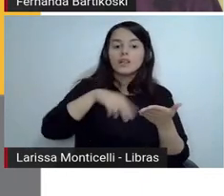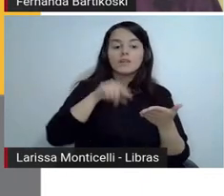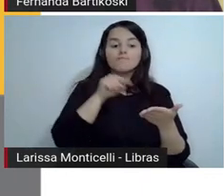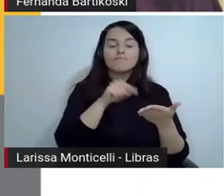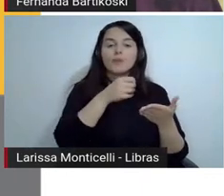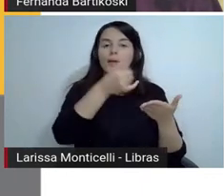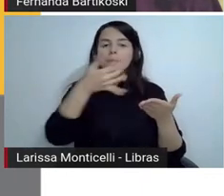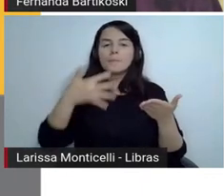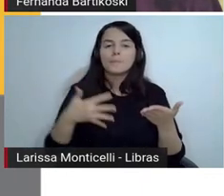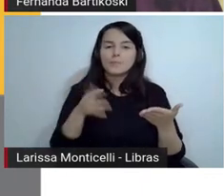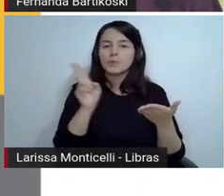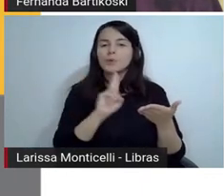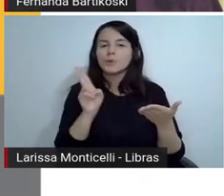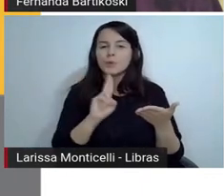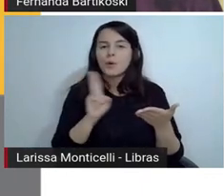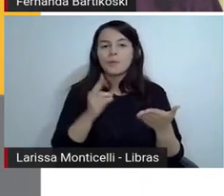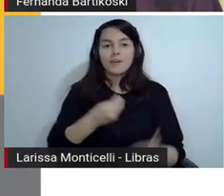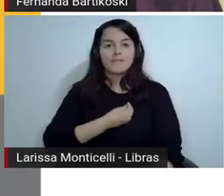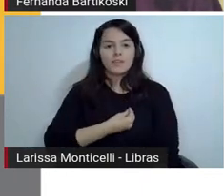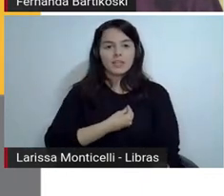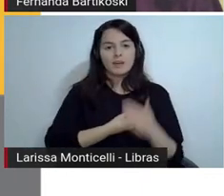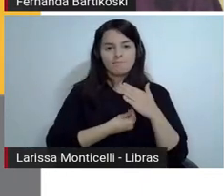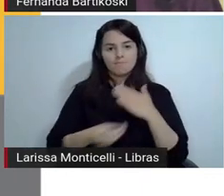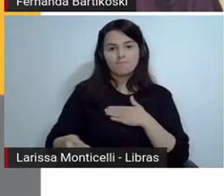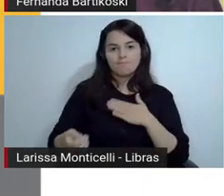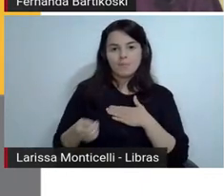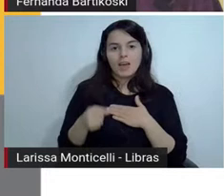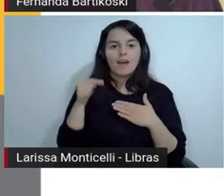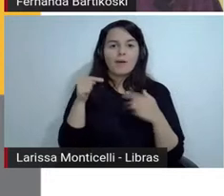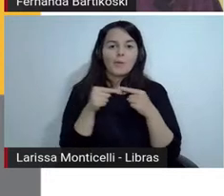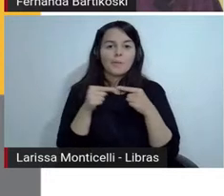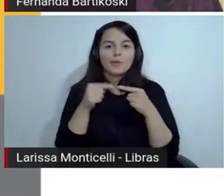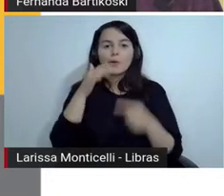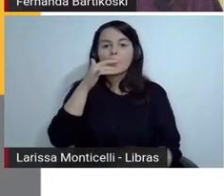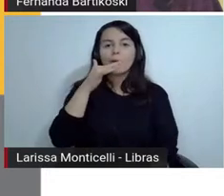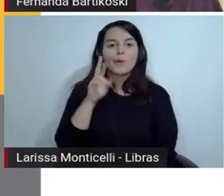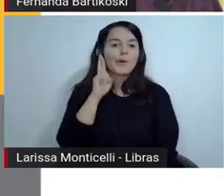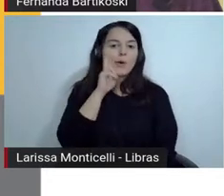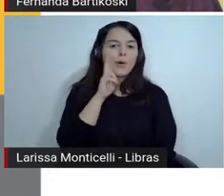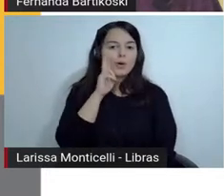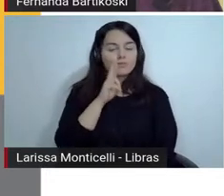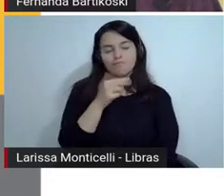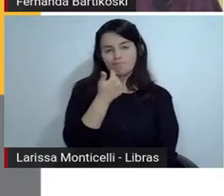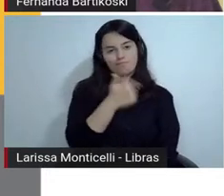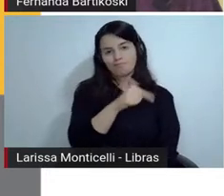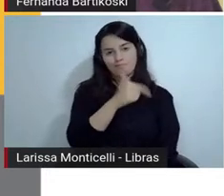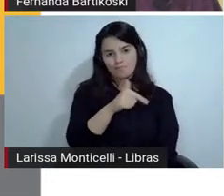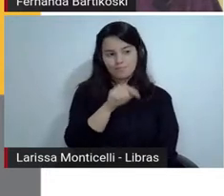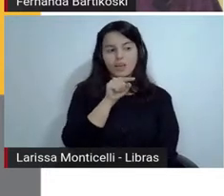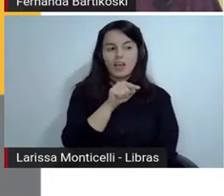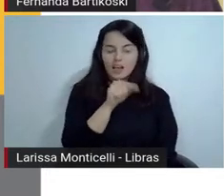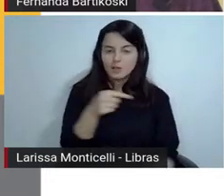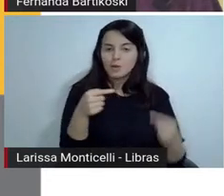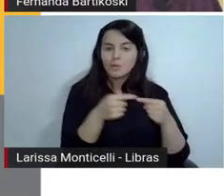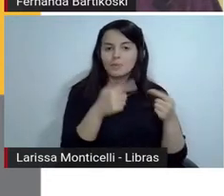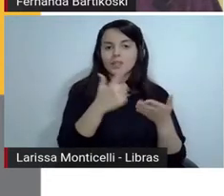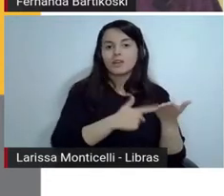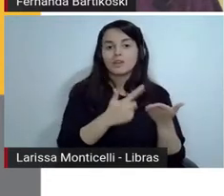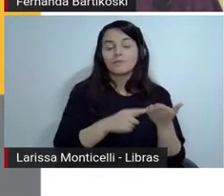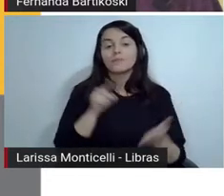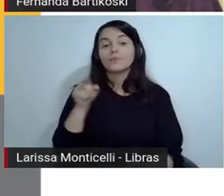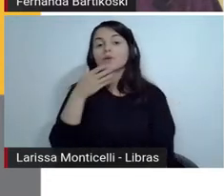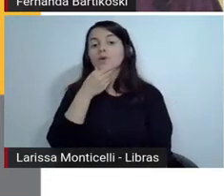surgindo. A professora Alango Terres diz que trabalha com poesia com sextos anos e eles gostam muito.